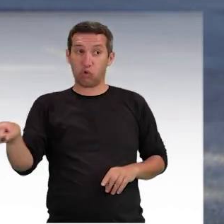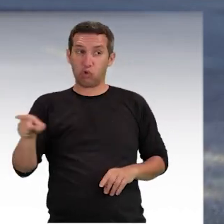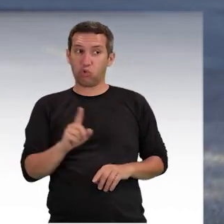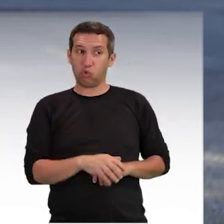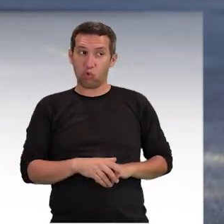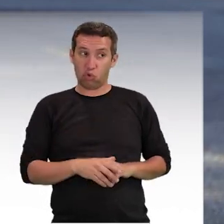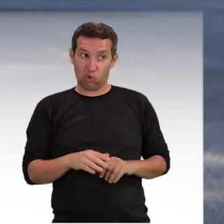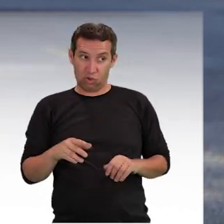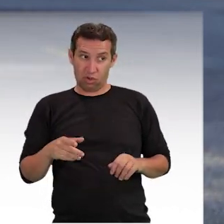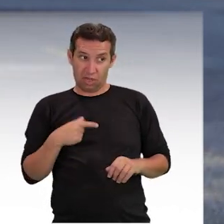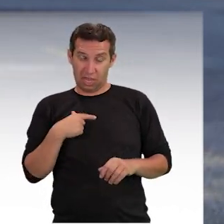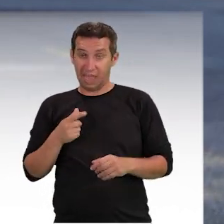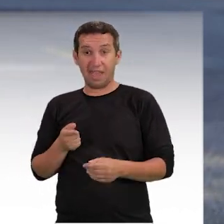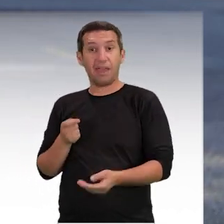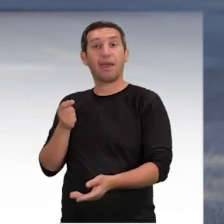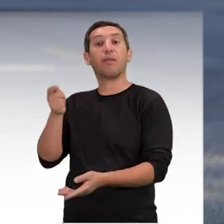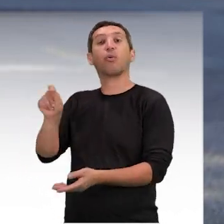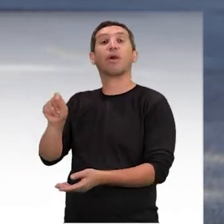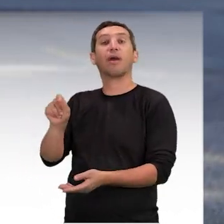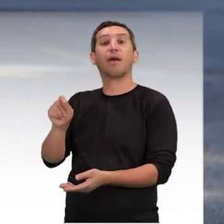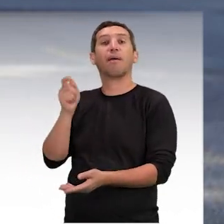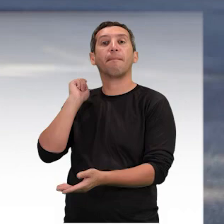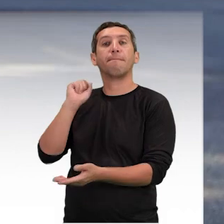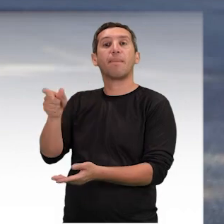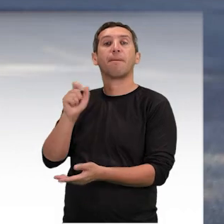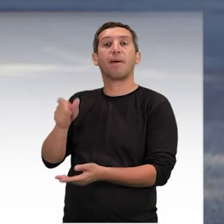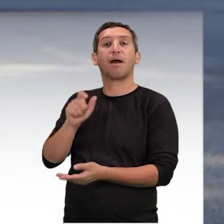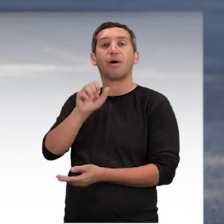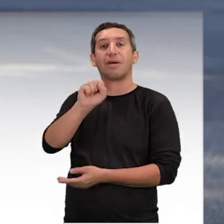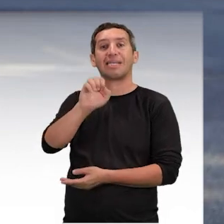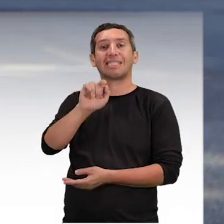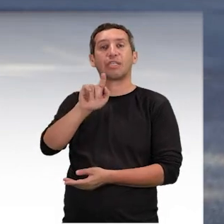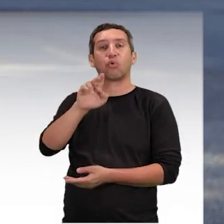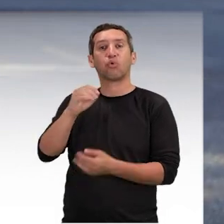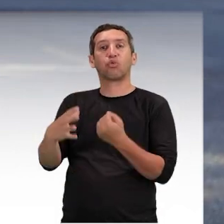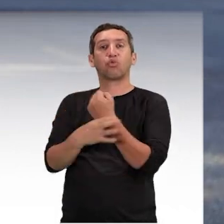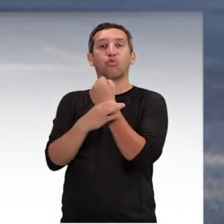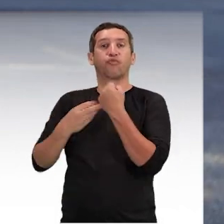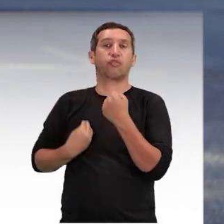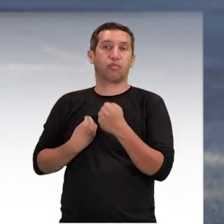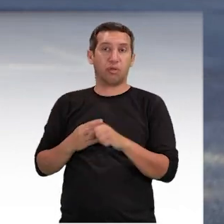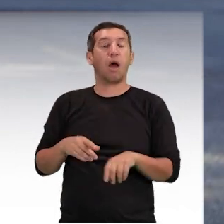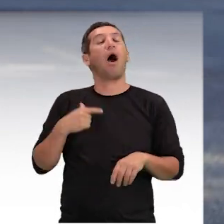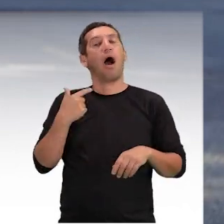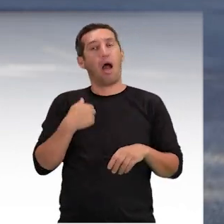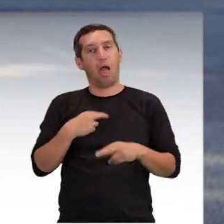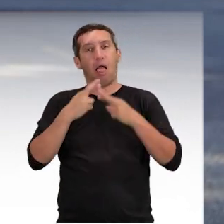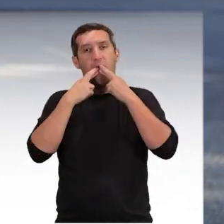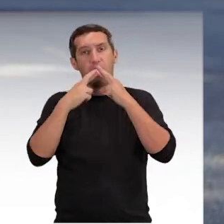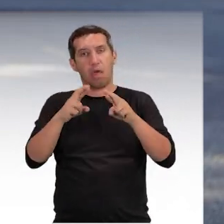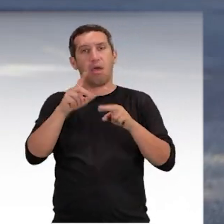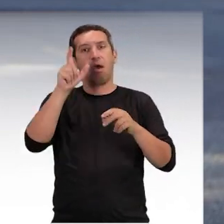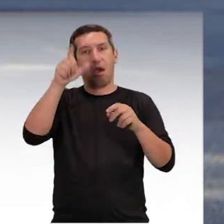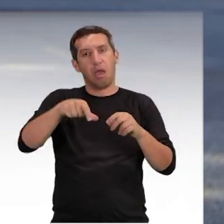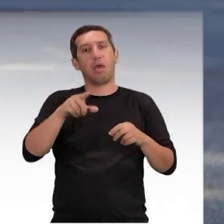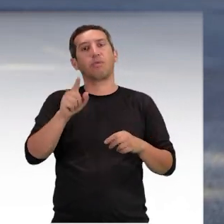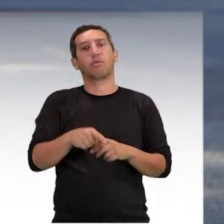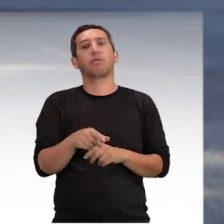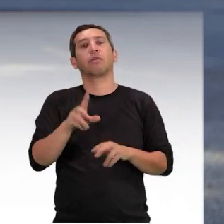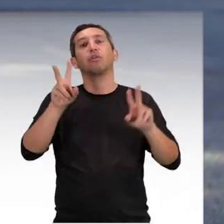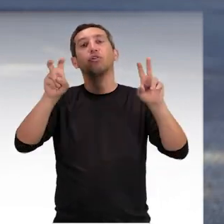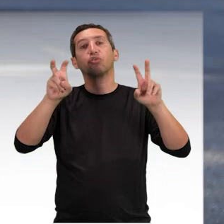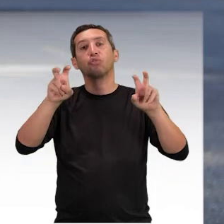Pública da União e a Defensoria Pública de Minas Gerais fizeram uma recomendação à FUNPRESP, Fundação de Previdência